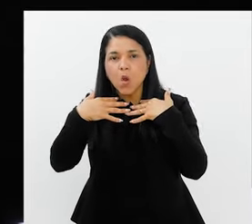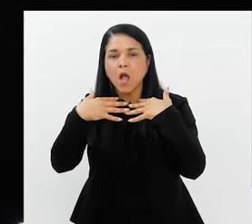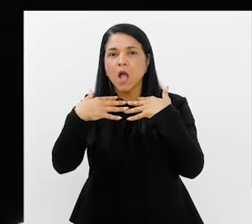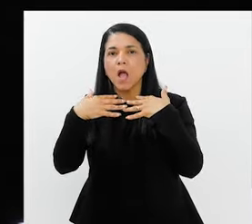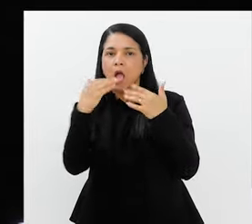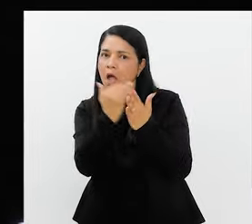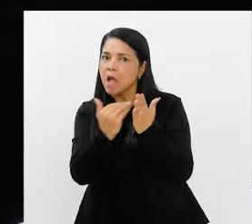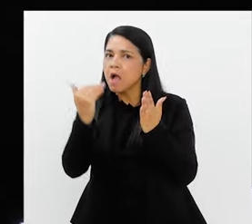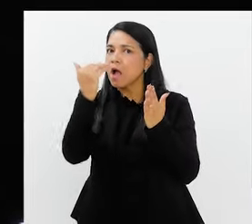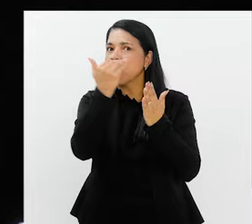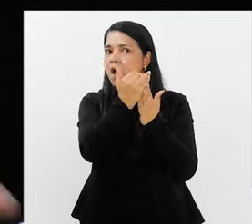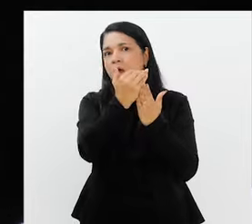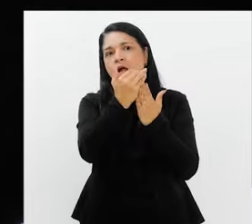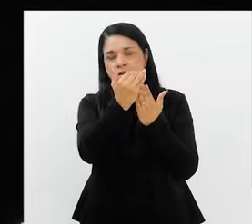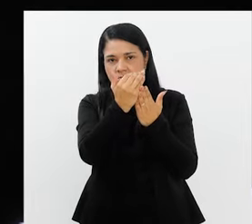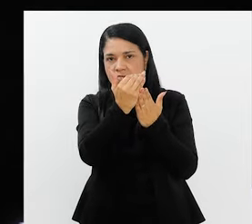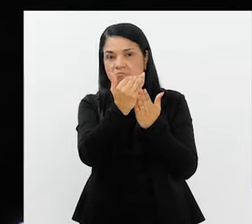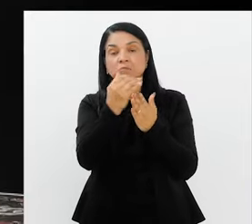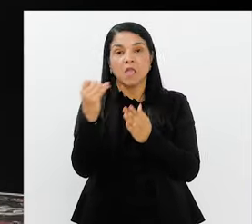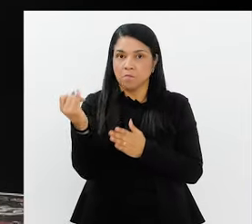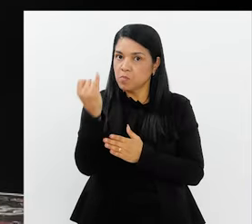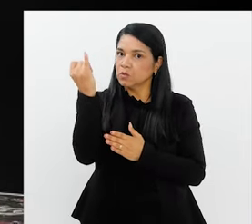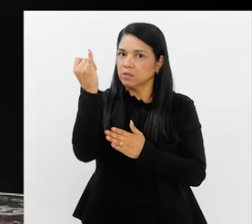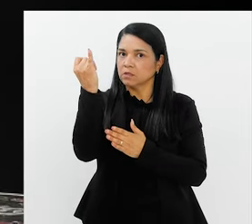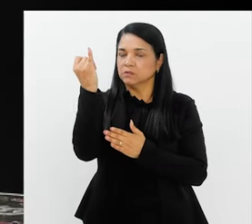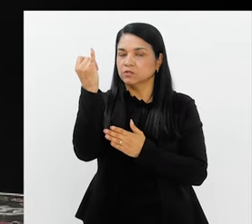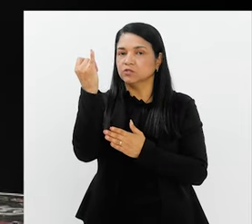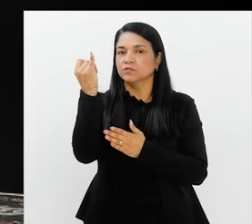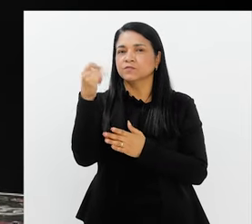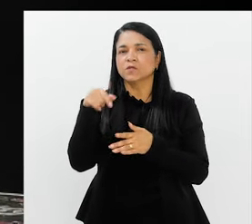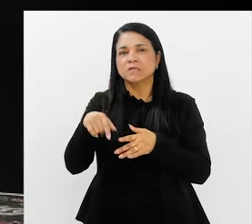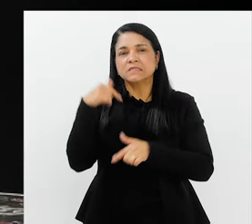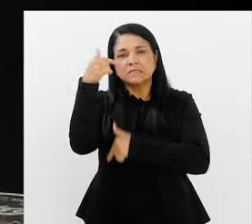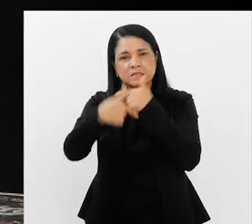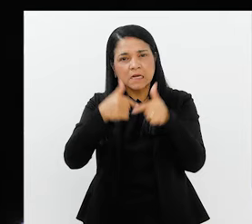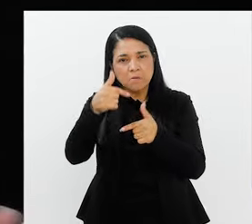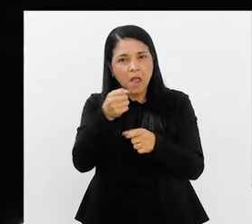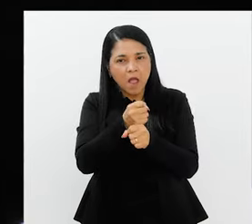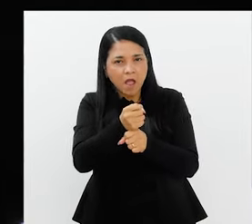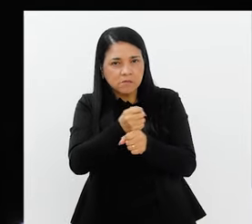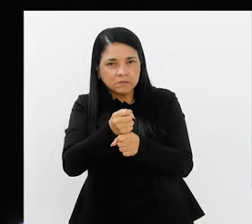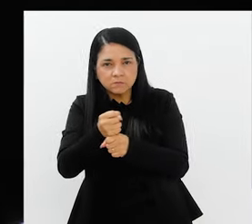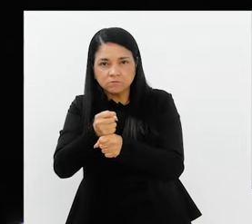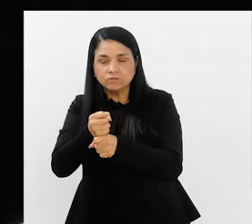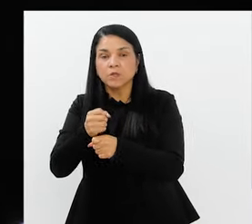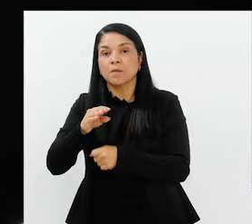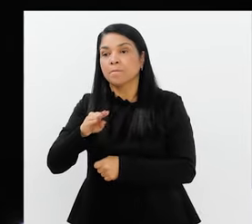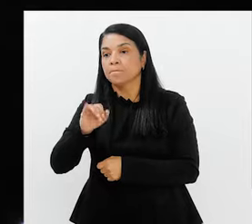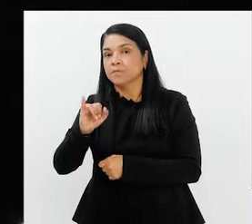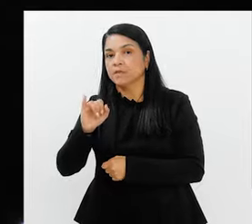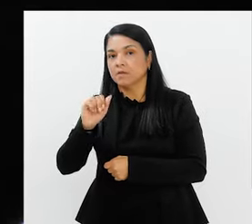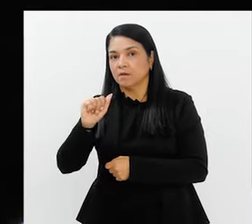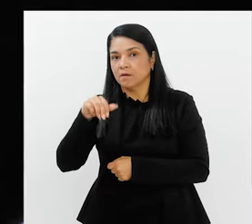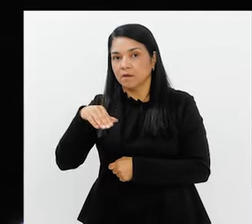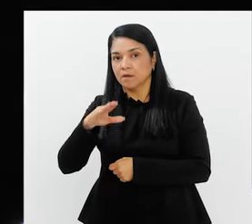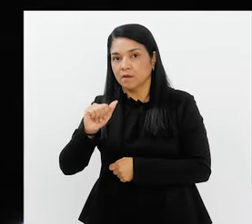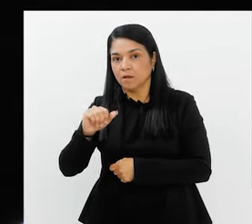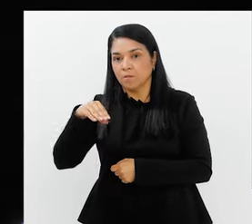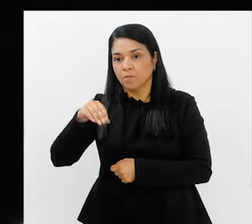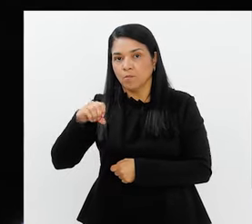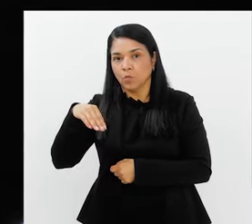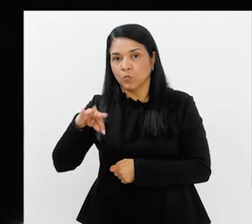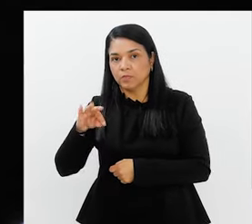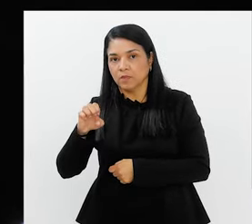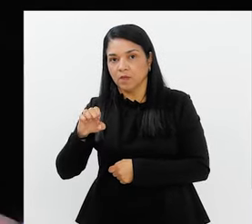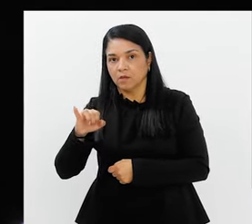sua além do normal, porque é importante. Esse ano nós fizemos um trabalho incrível com a Bianca Monteiro,